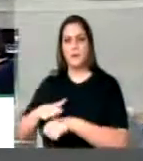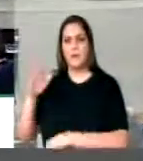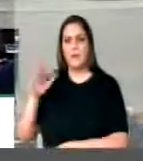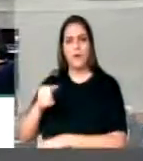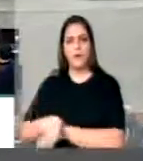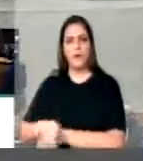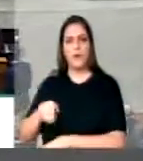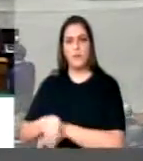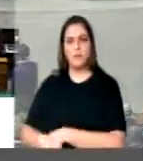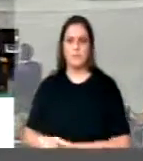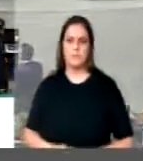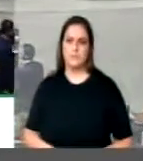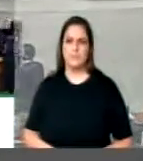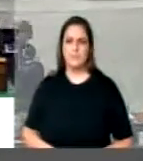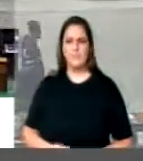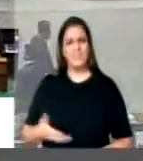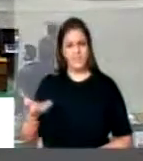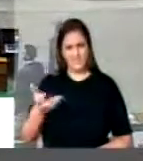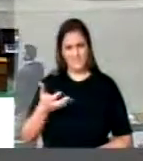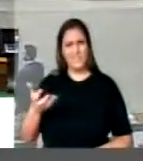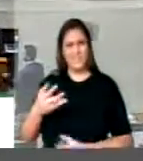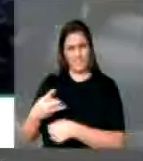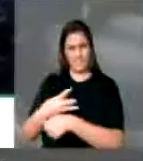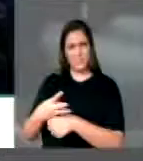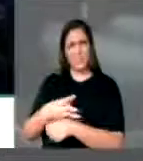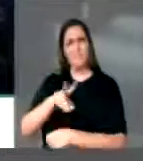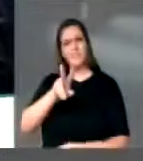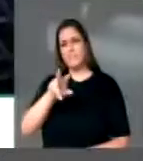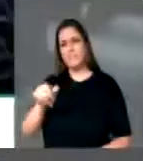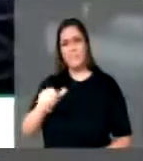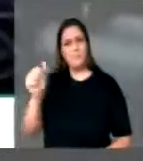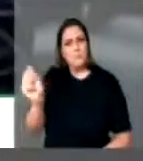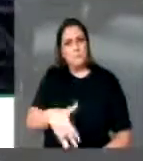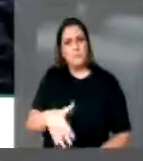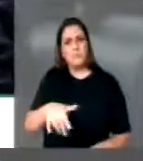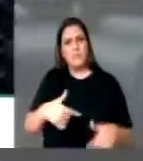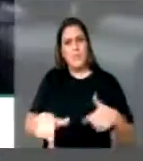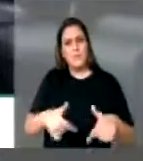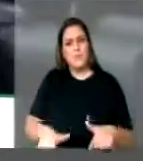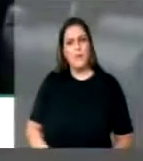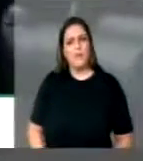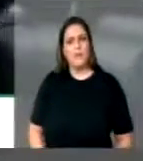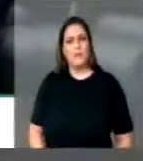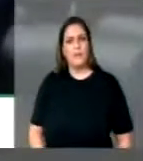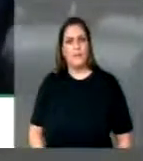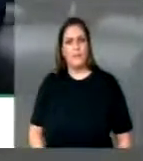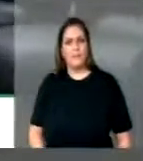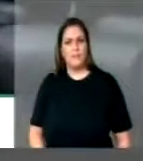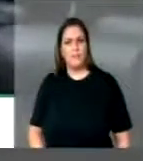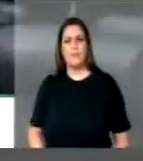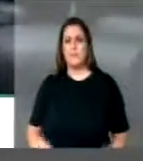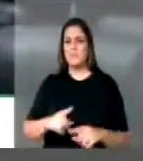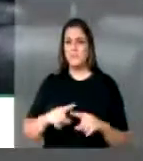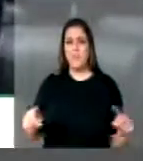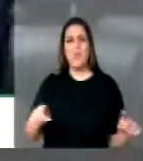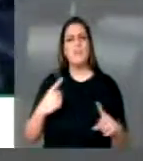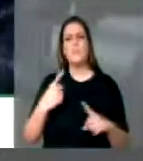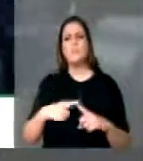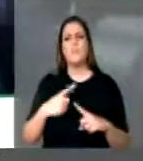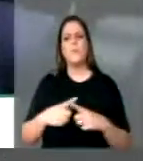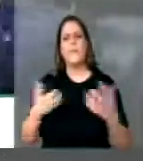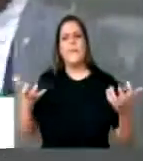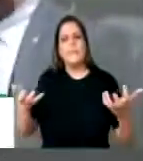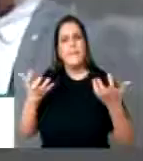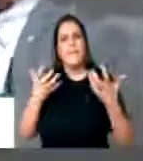precarização do trabalho. E esse é um discurso que interessa a quem? Interessa àqueles que querem proteger o empresário